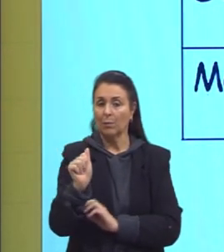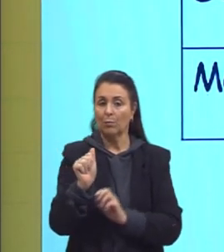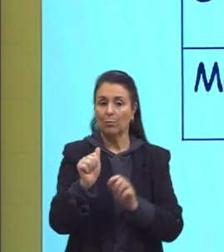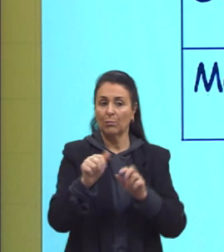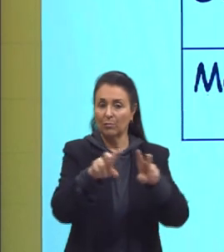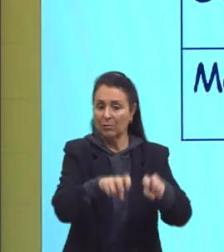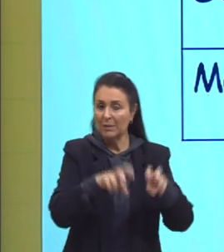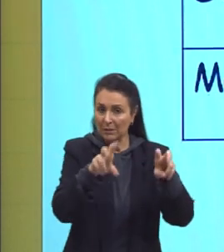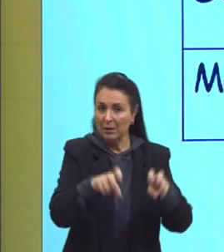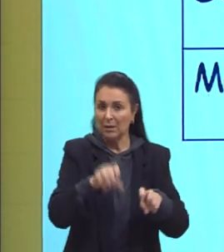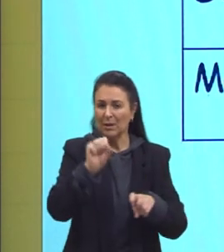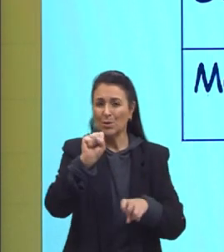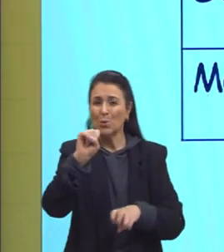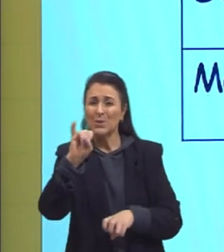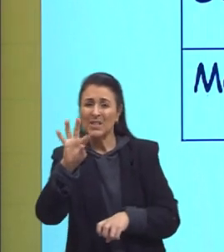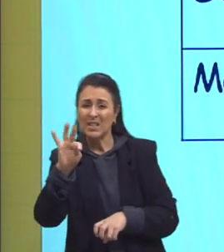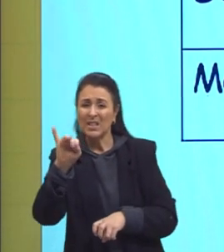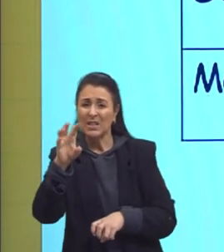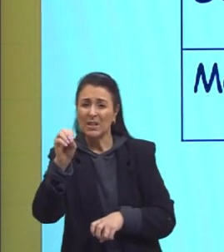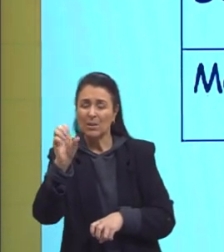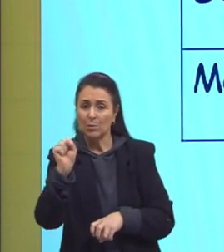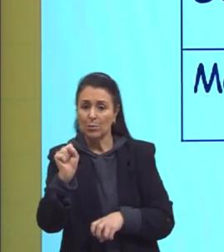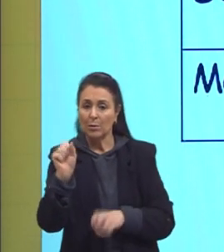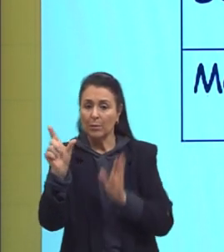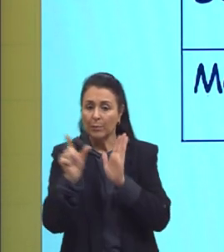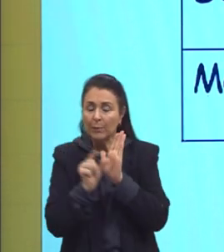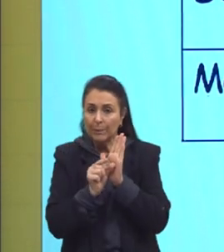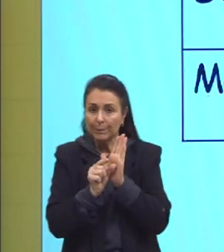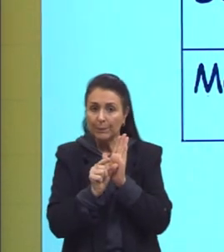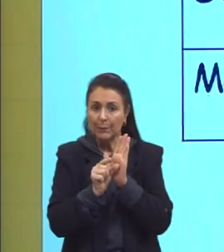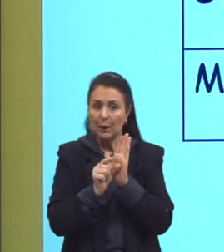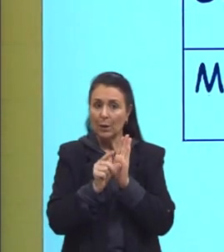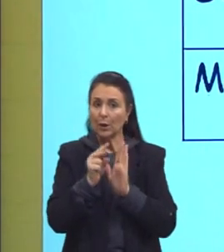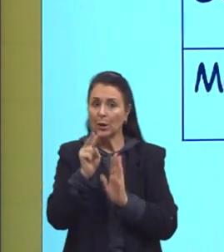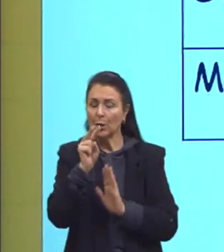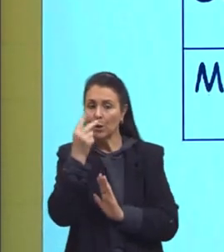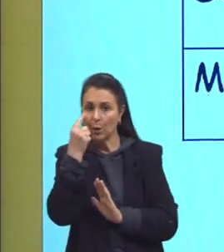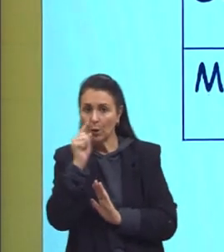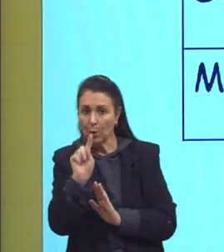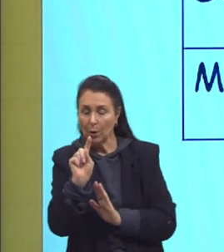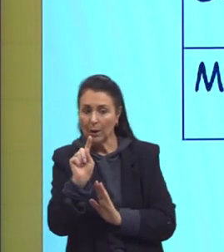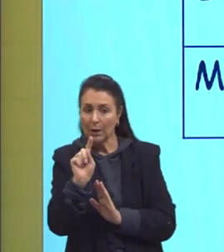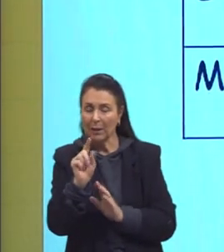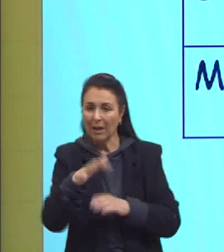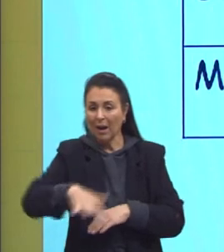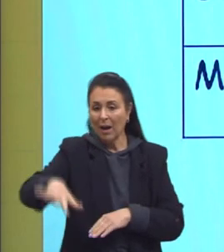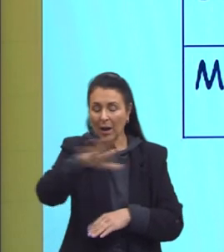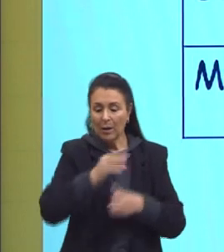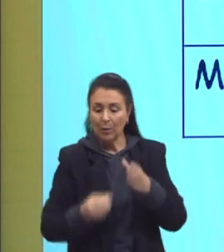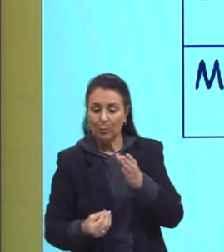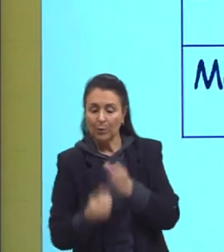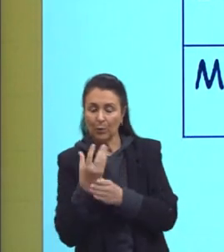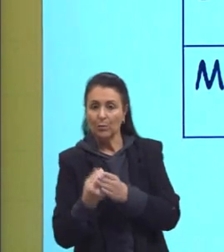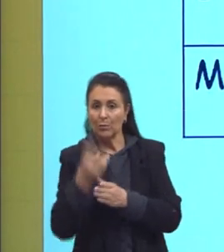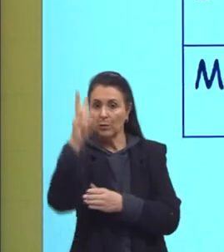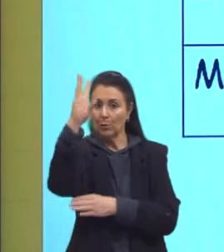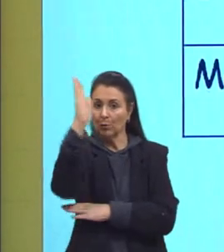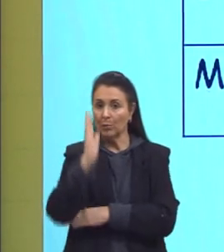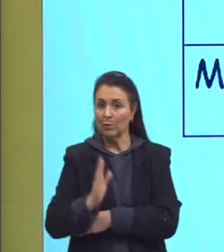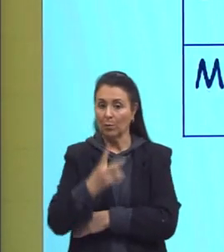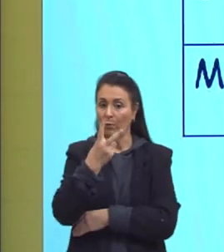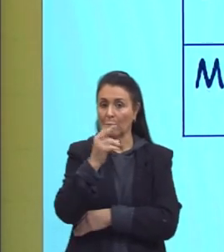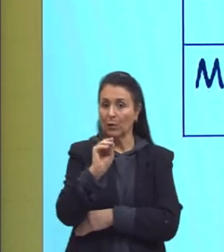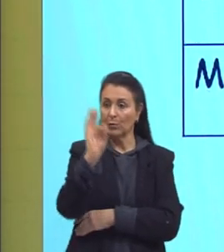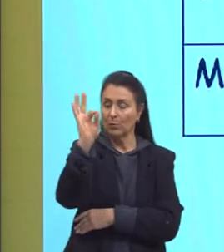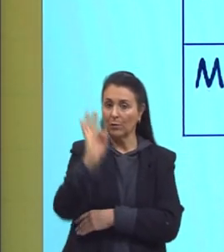entre outra questão. E olha quanto que ele ocupa da área produtiva, da área brasileira, 20%. Então quer